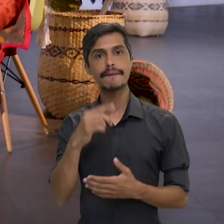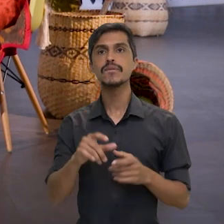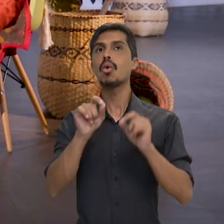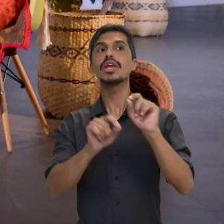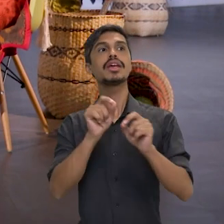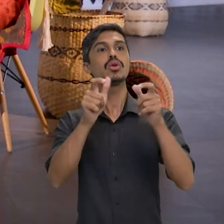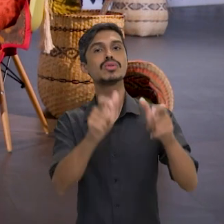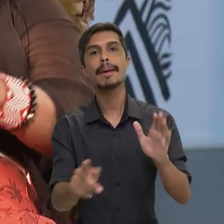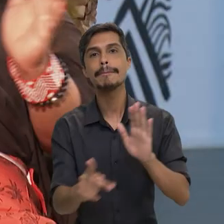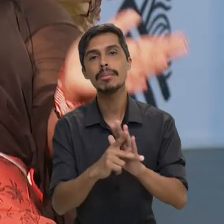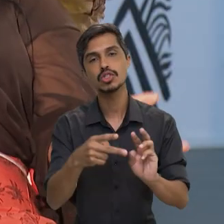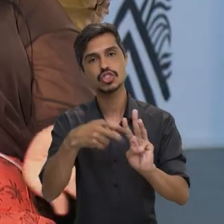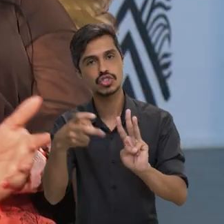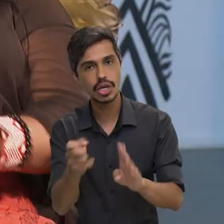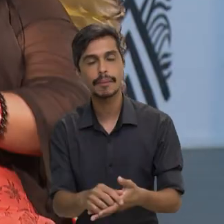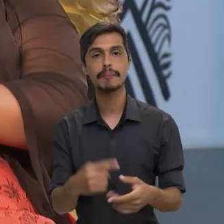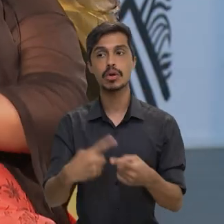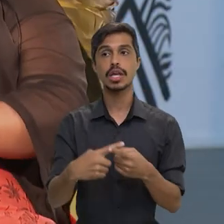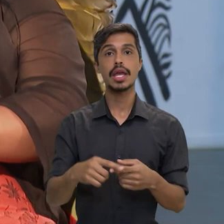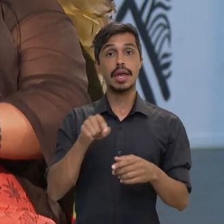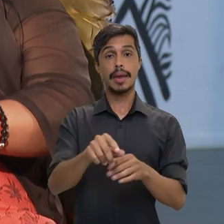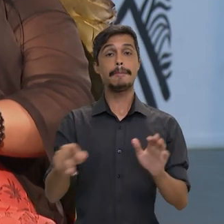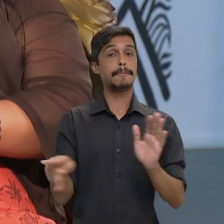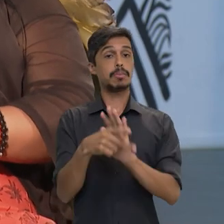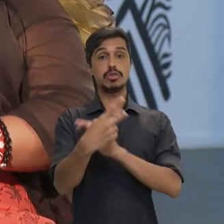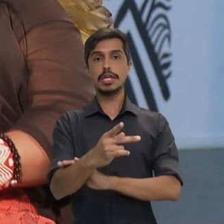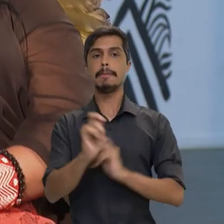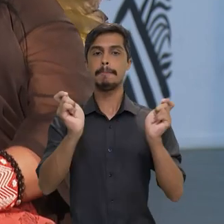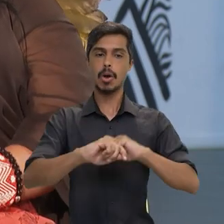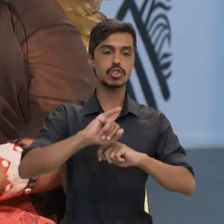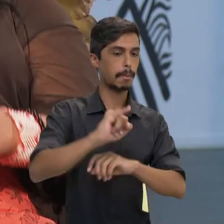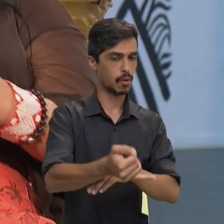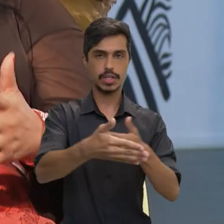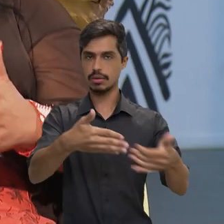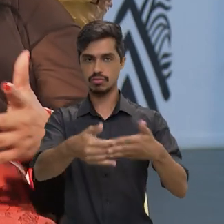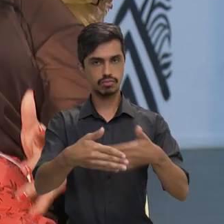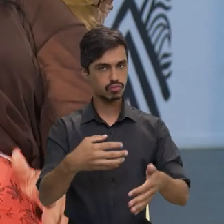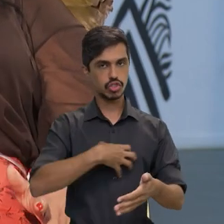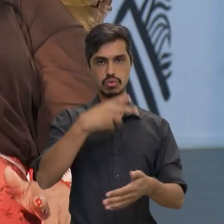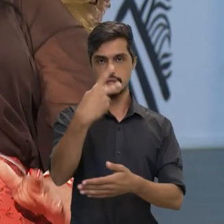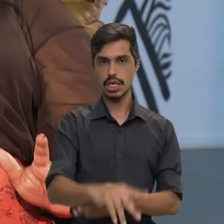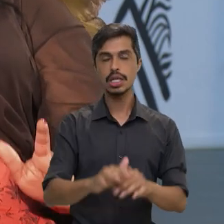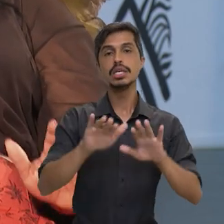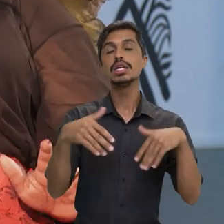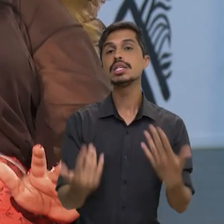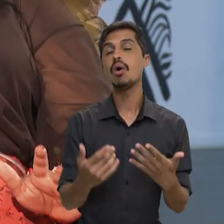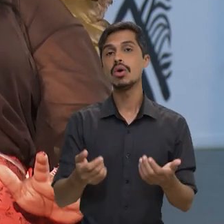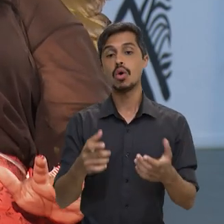é território indígena, constitucionalmente, é usufruto exclusivo, né? E a gente precisa, né,